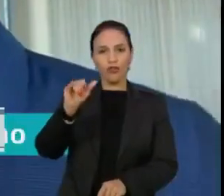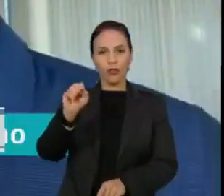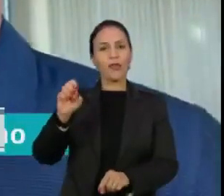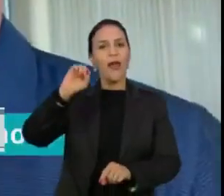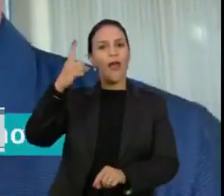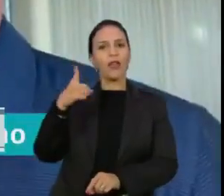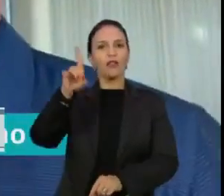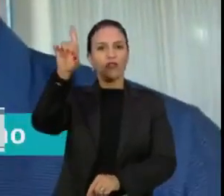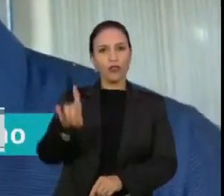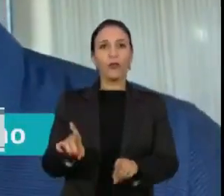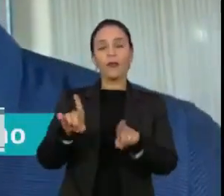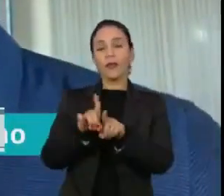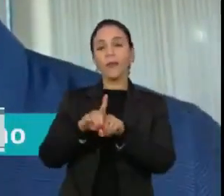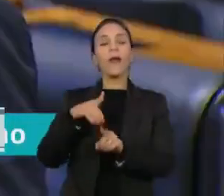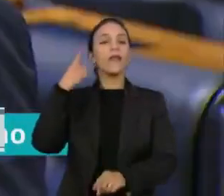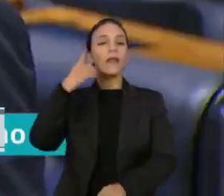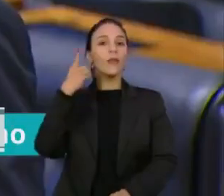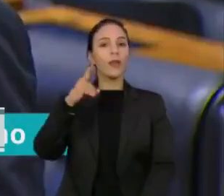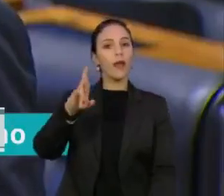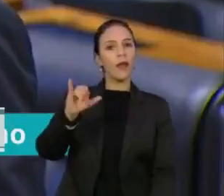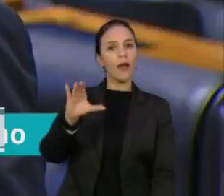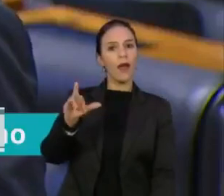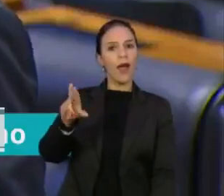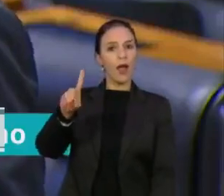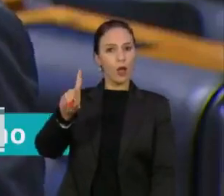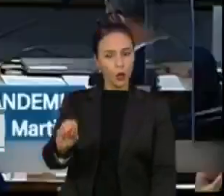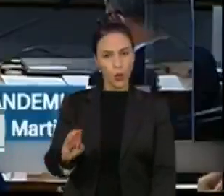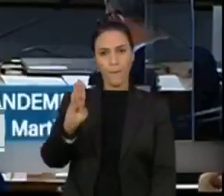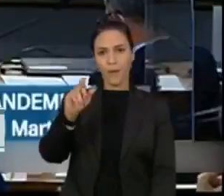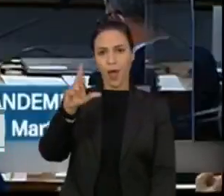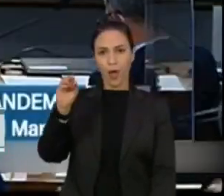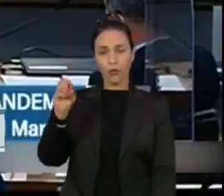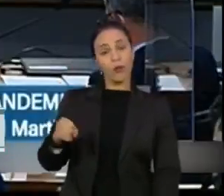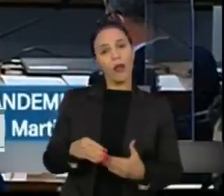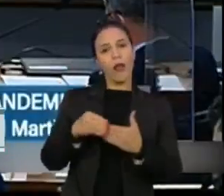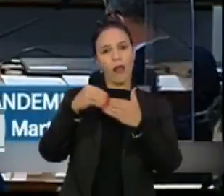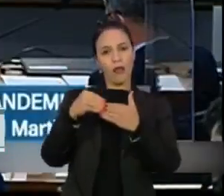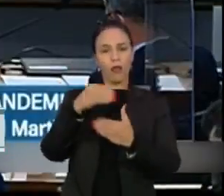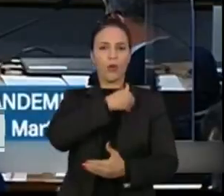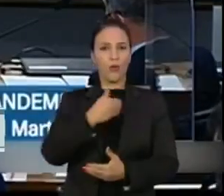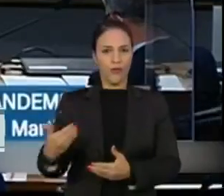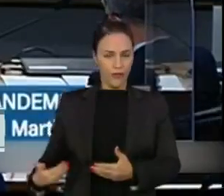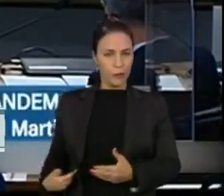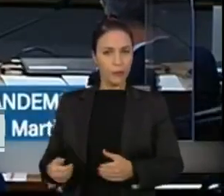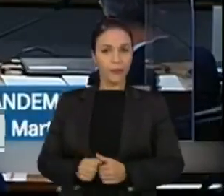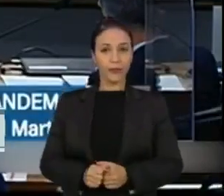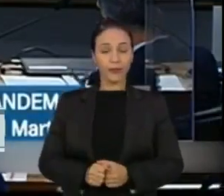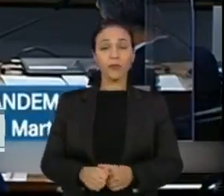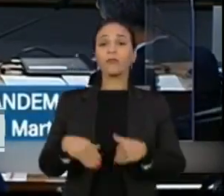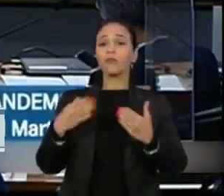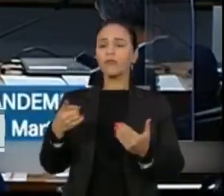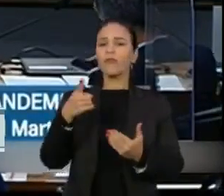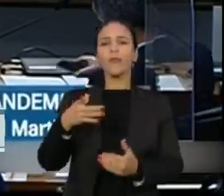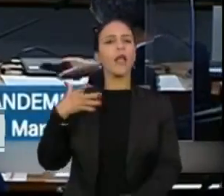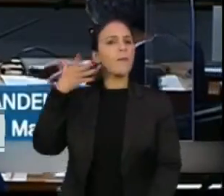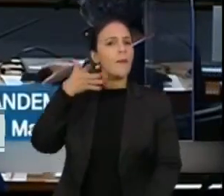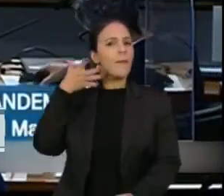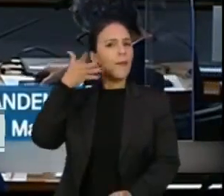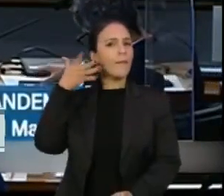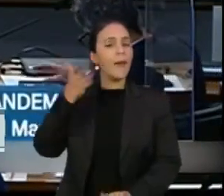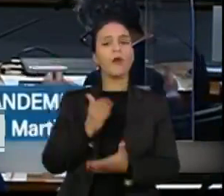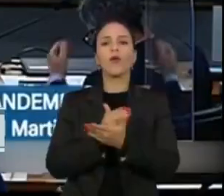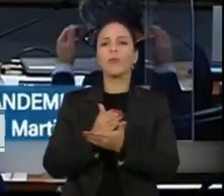e do deputado Ricardo Barros, líder do governo na Câmara. No discurso de abertura do depoimento, Carlos Wizard